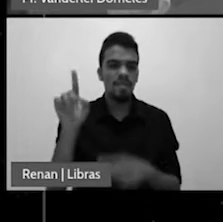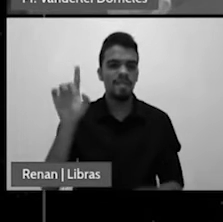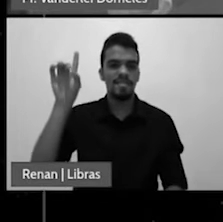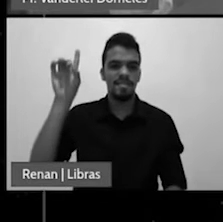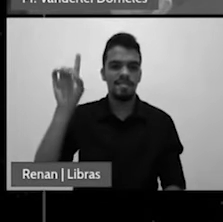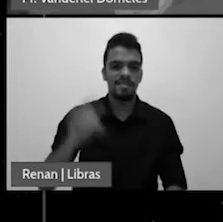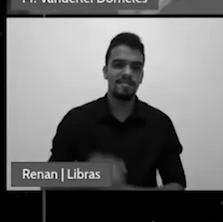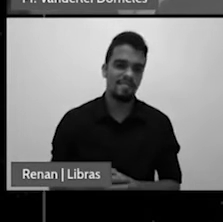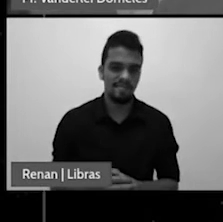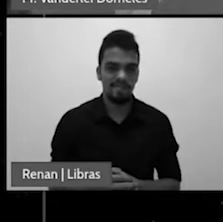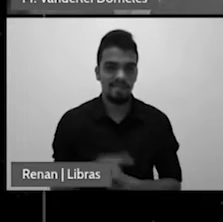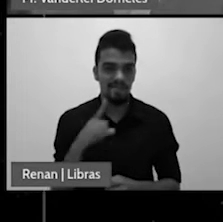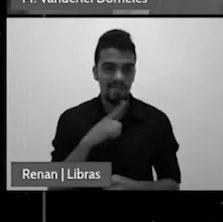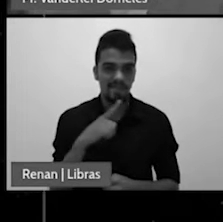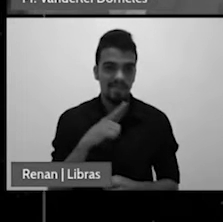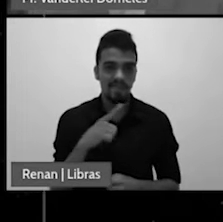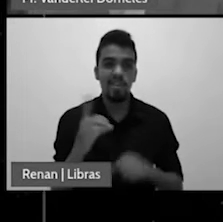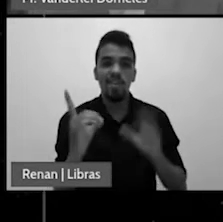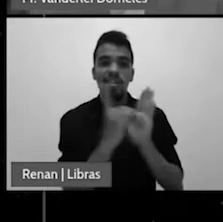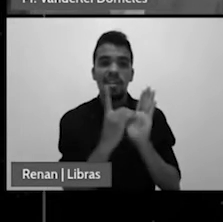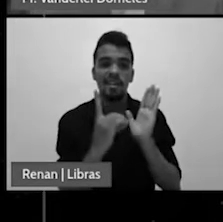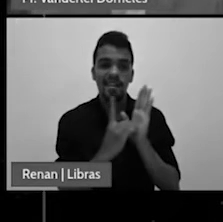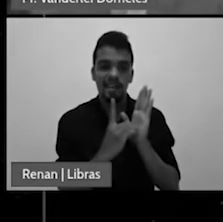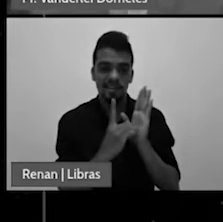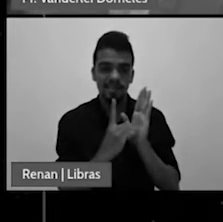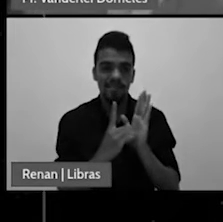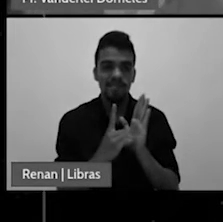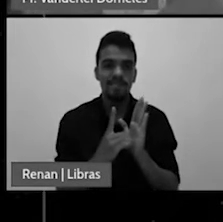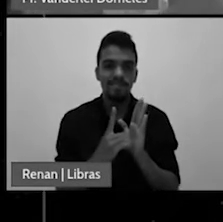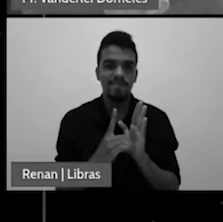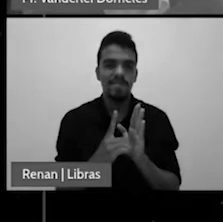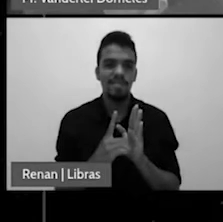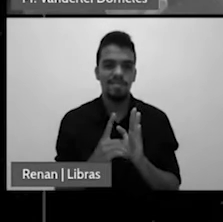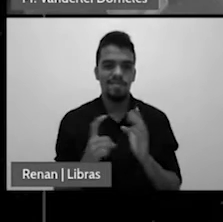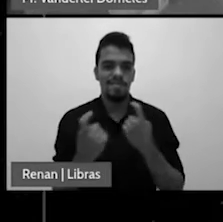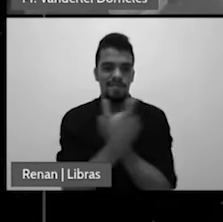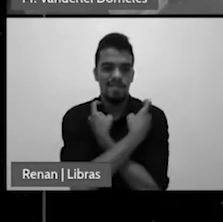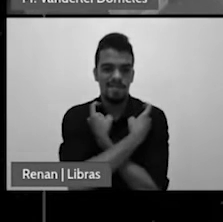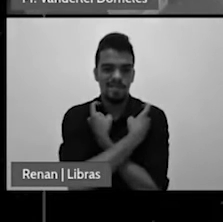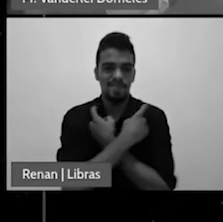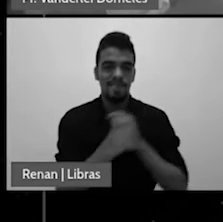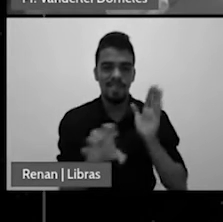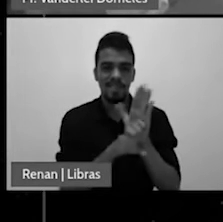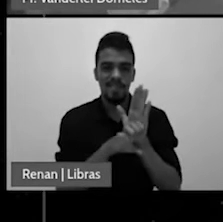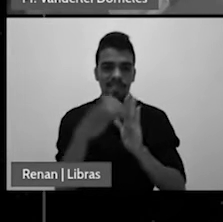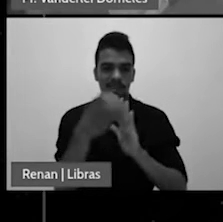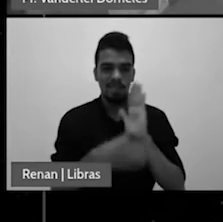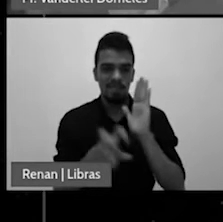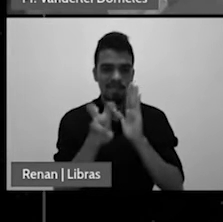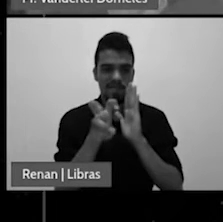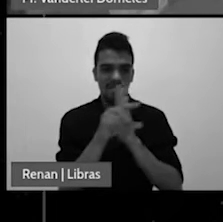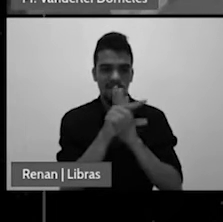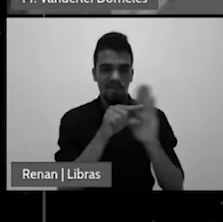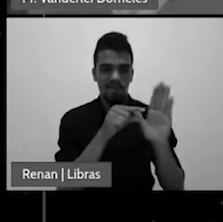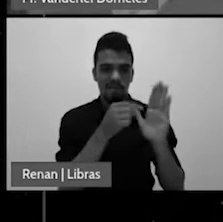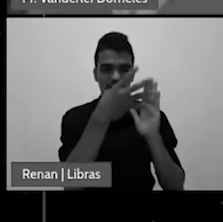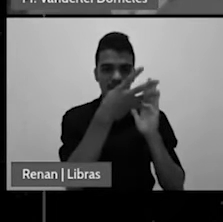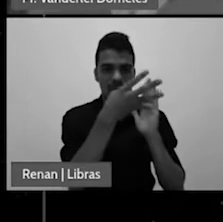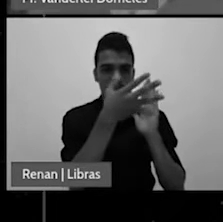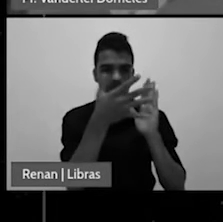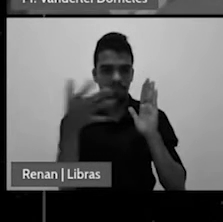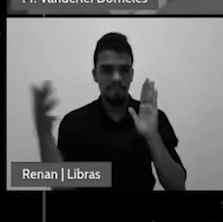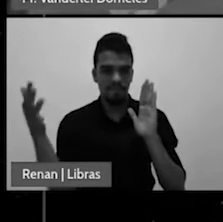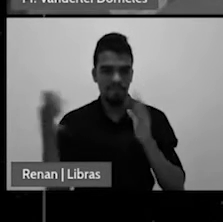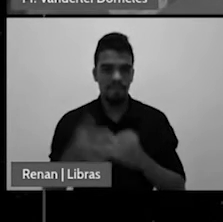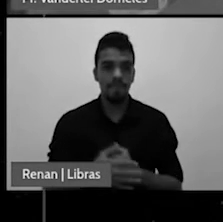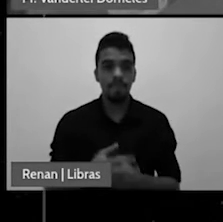decreto da parte do faraó. Em Êxodo capítulo 5, versículos 4 e em diante, nós lemos ali que o